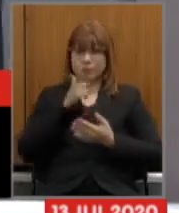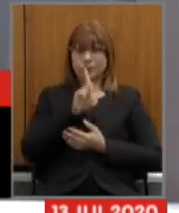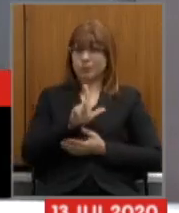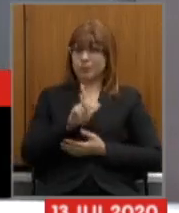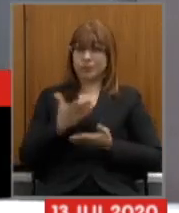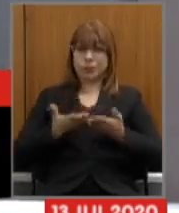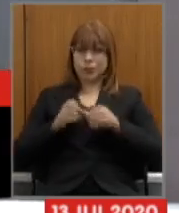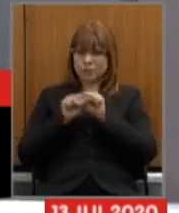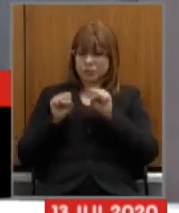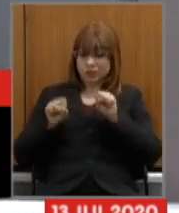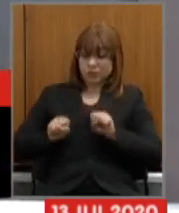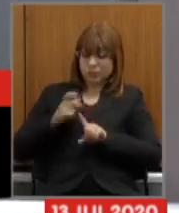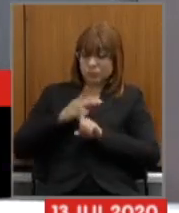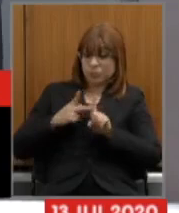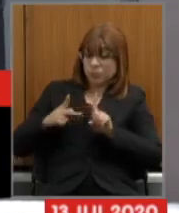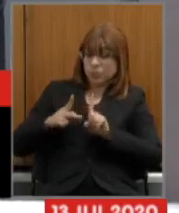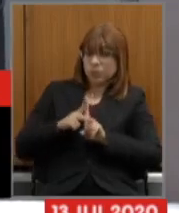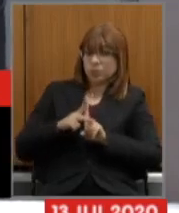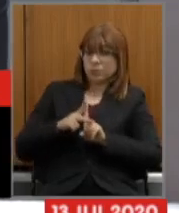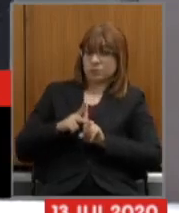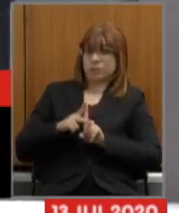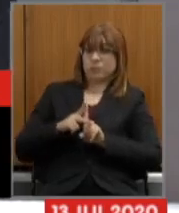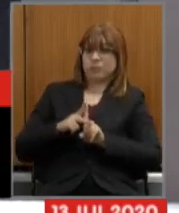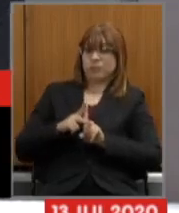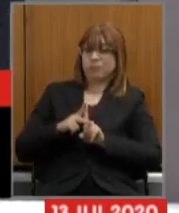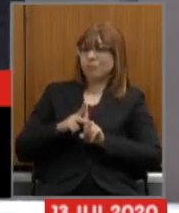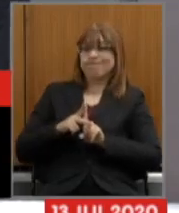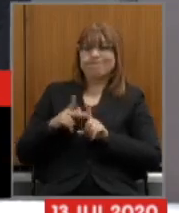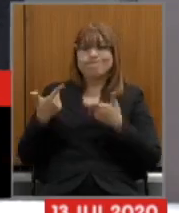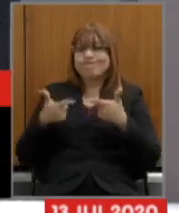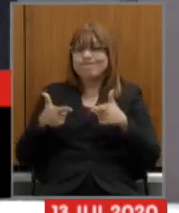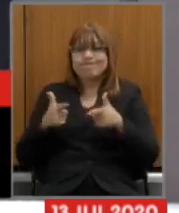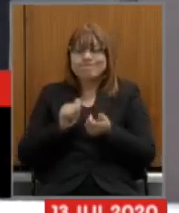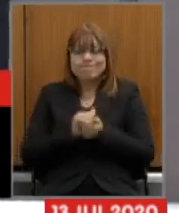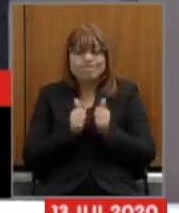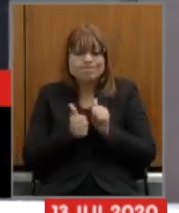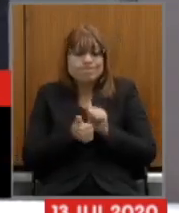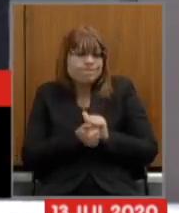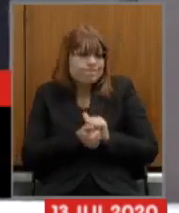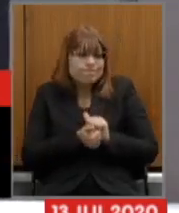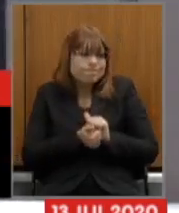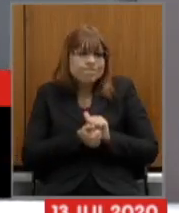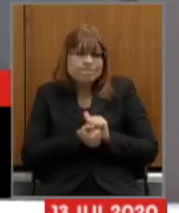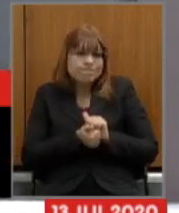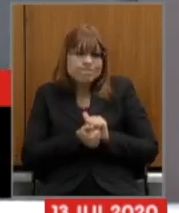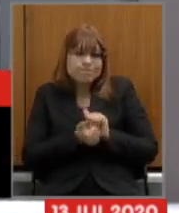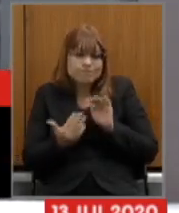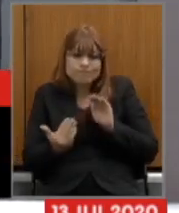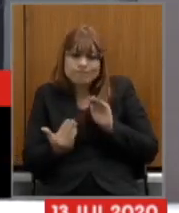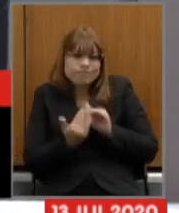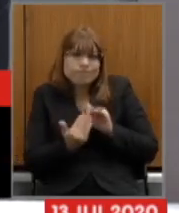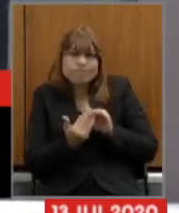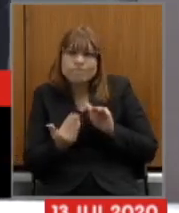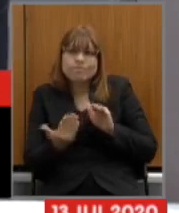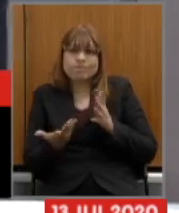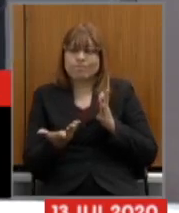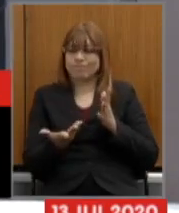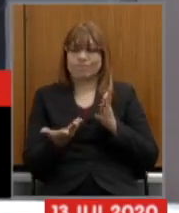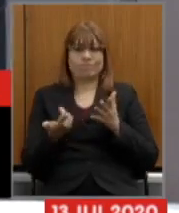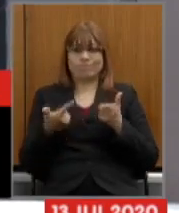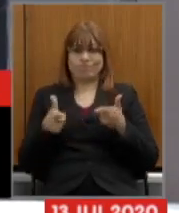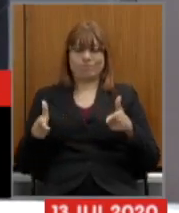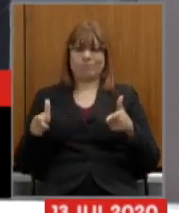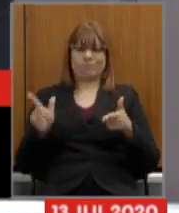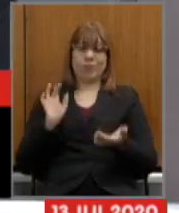temos hoje que é o modelo que não se adequa mais à realidade social e etária do nosso estado